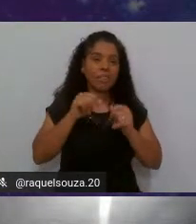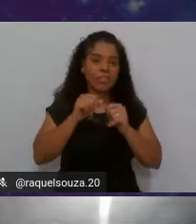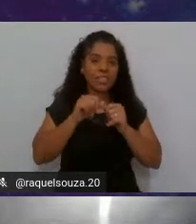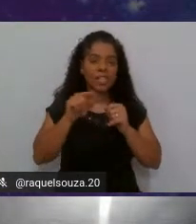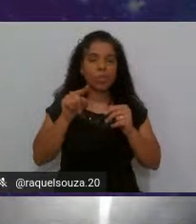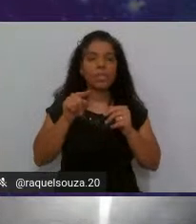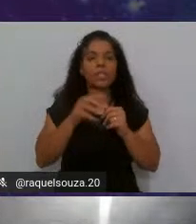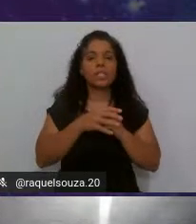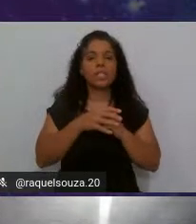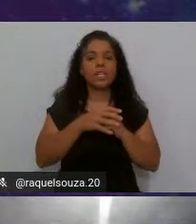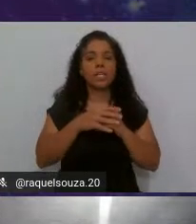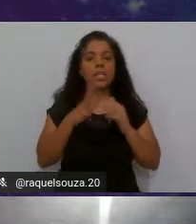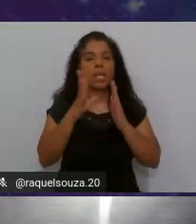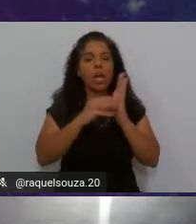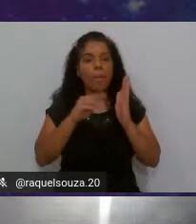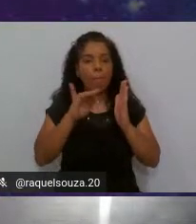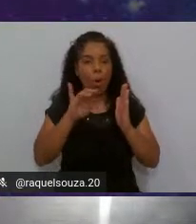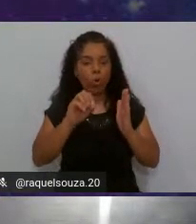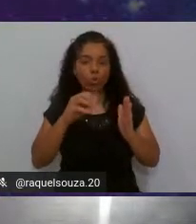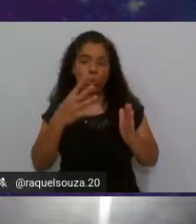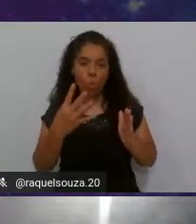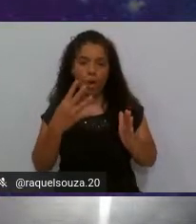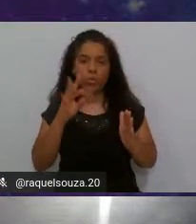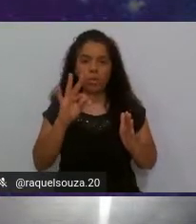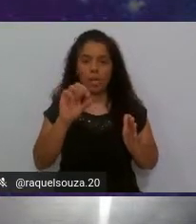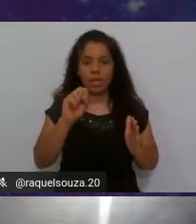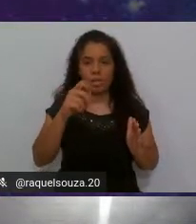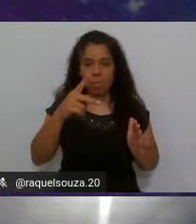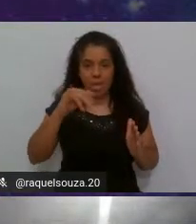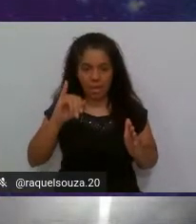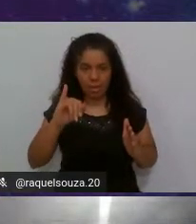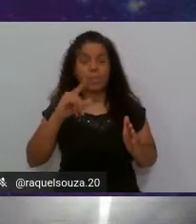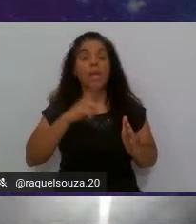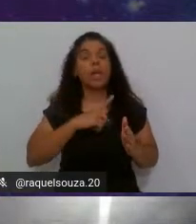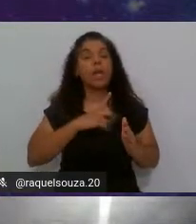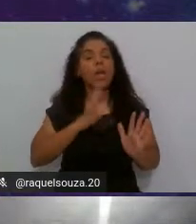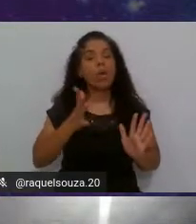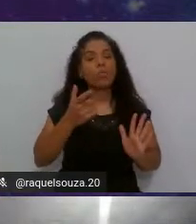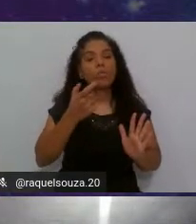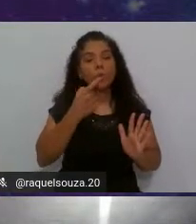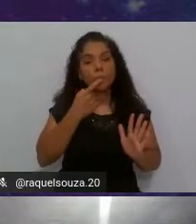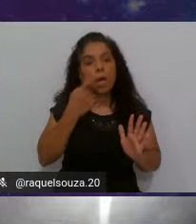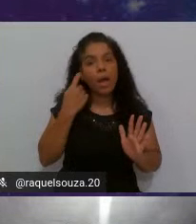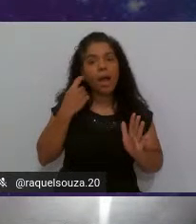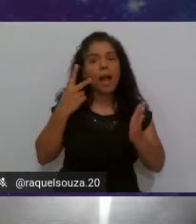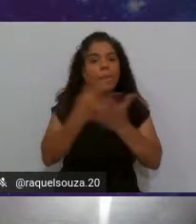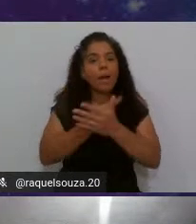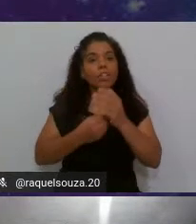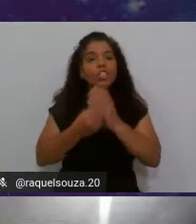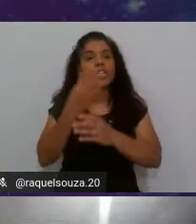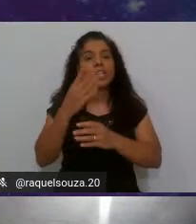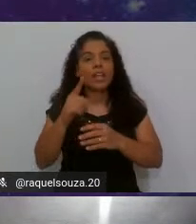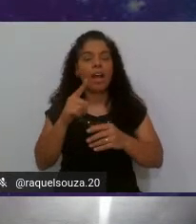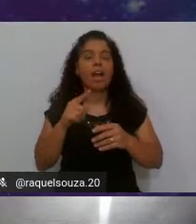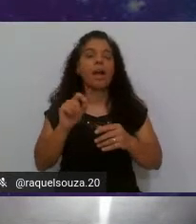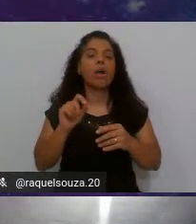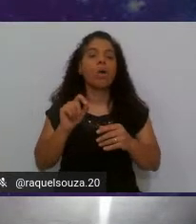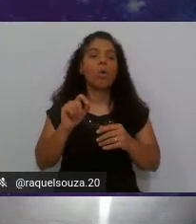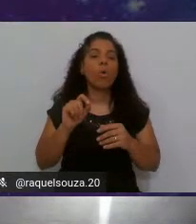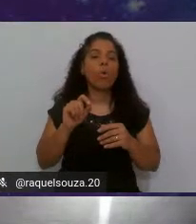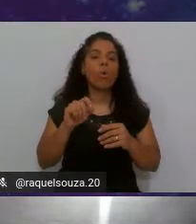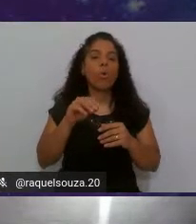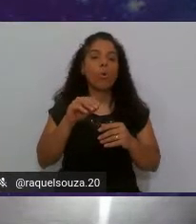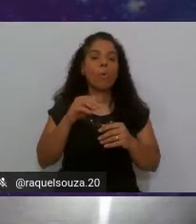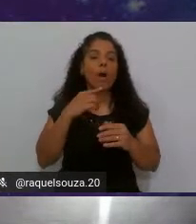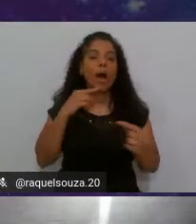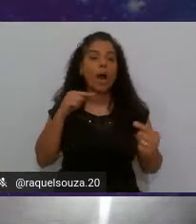módulo 4 do TSPI eu eu tinha acabado de criar um uma aplicação